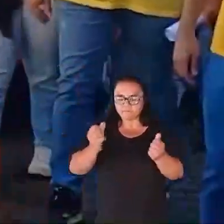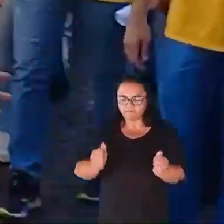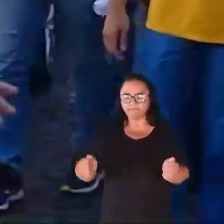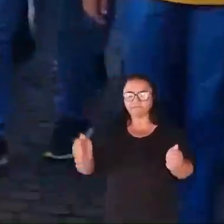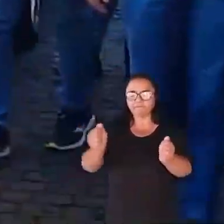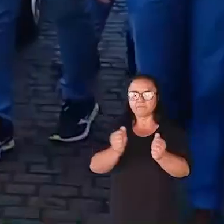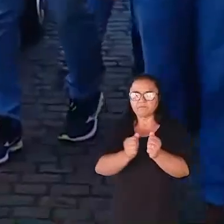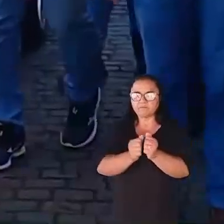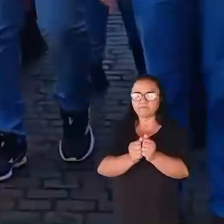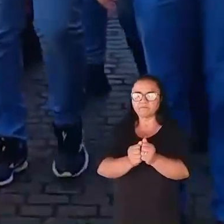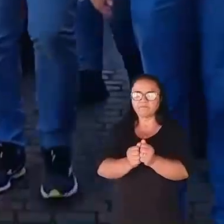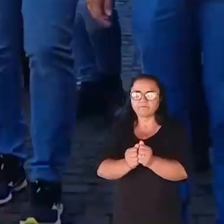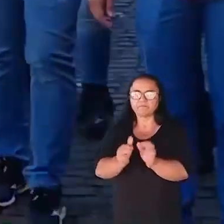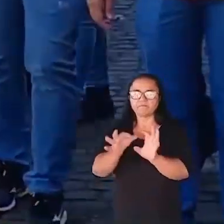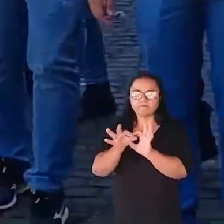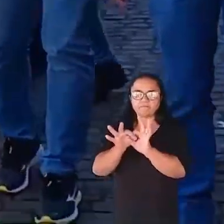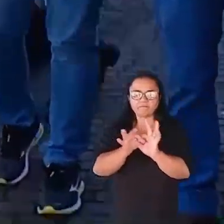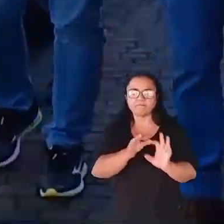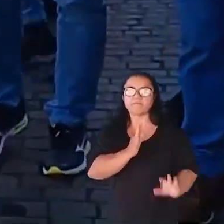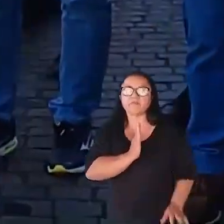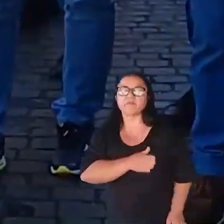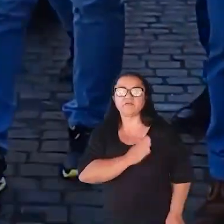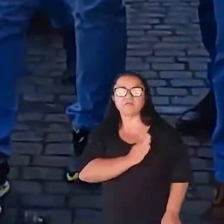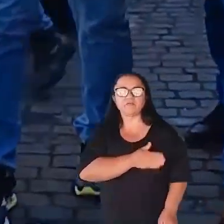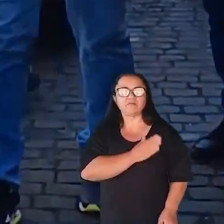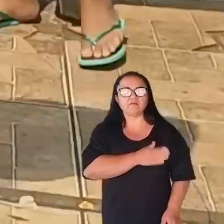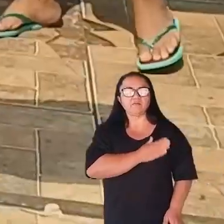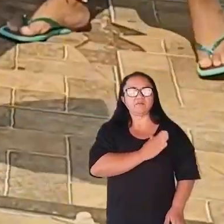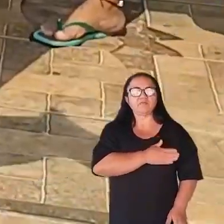vamos todos juntos num só coração,